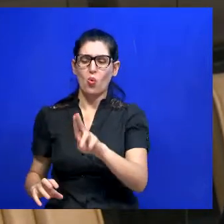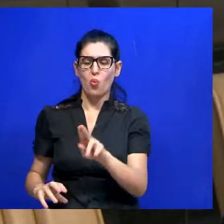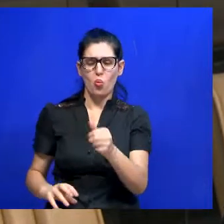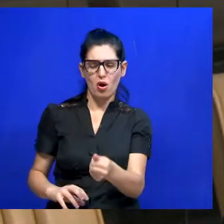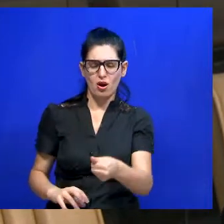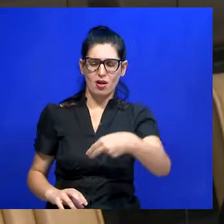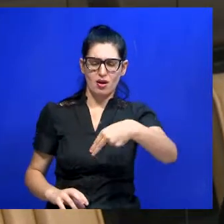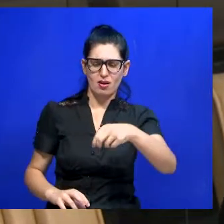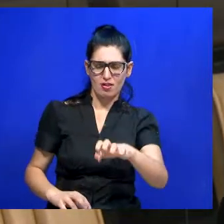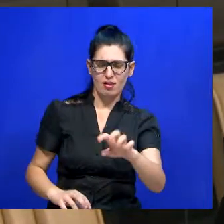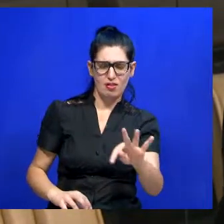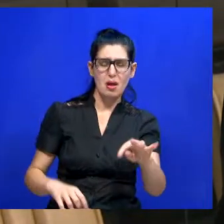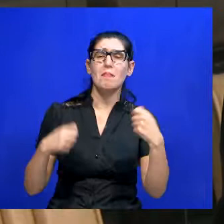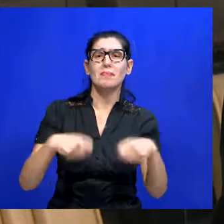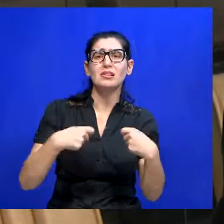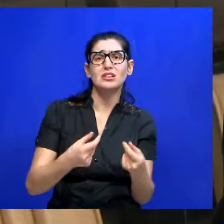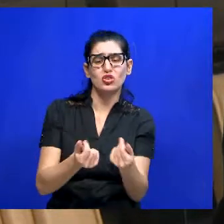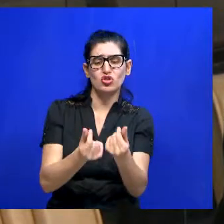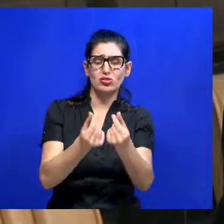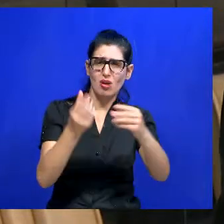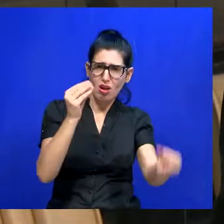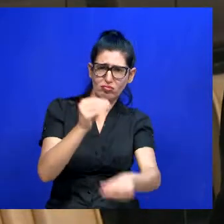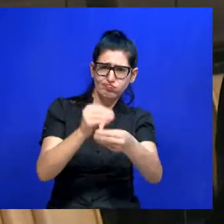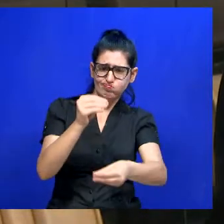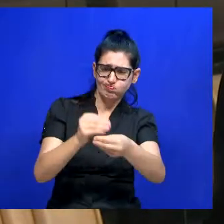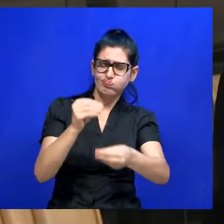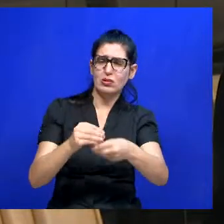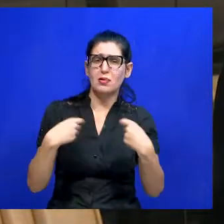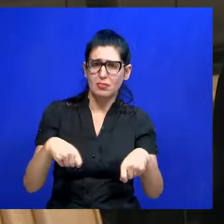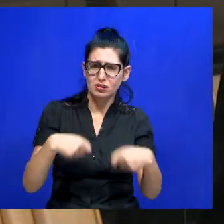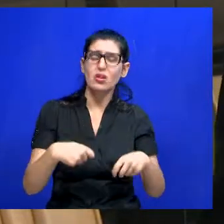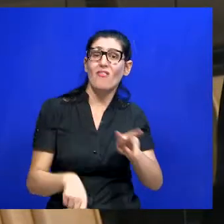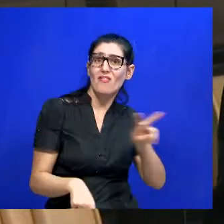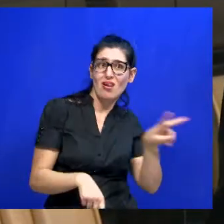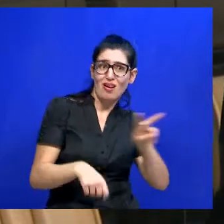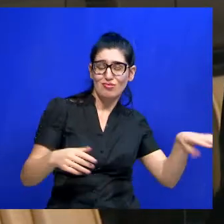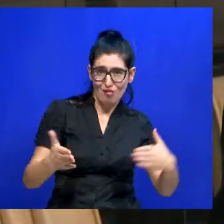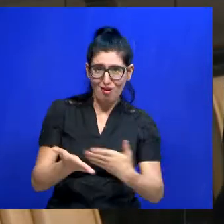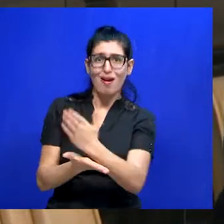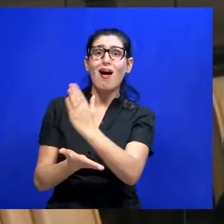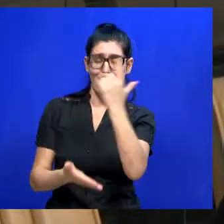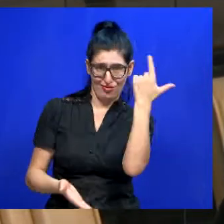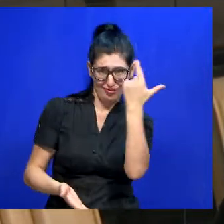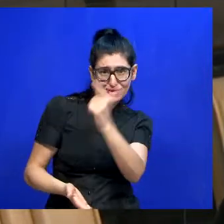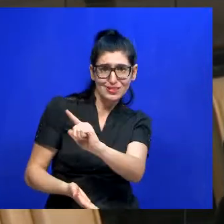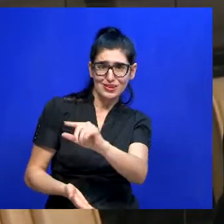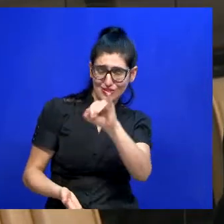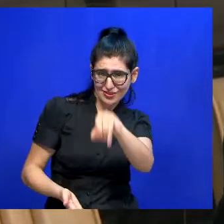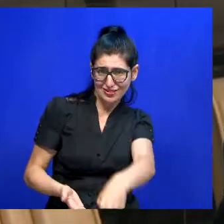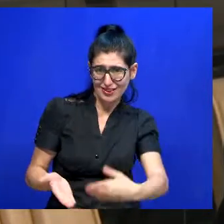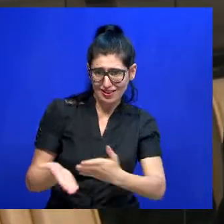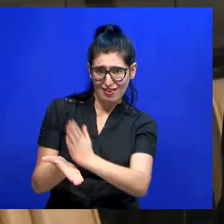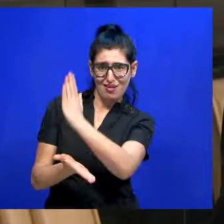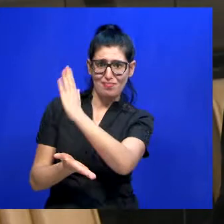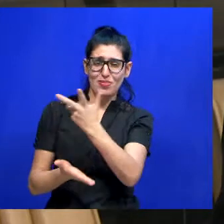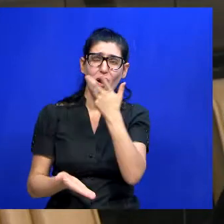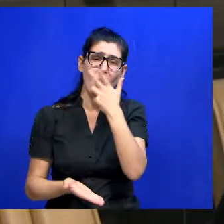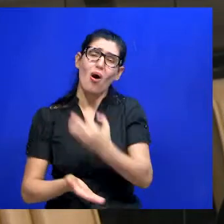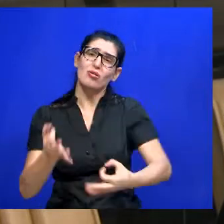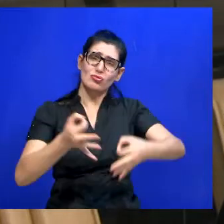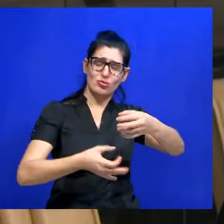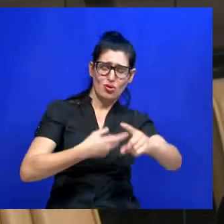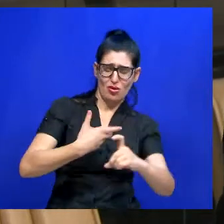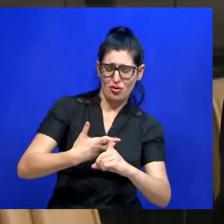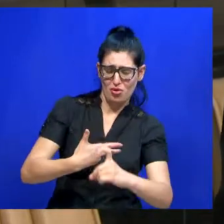recurso, precisava que essa norma tivesse essa disciplina. Os vereadores conseguiram a aprovação, então, consequentemente, muito provável que o Executivo